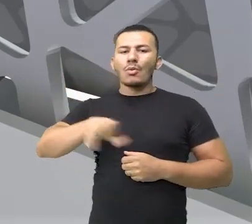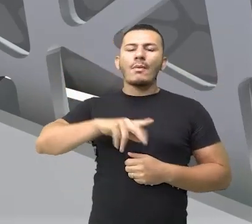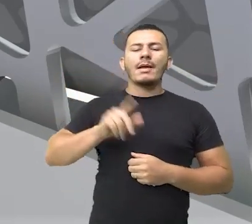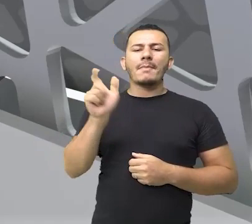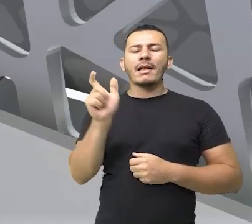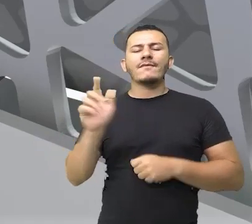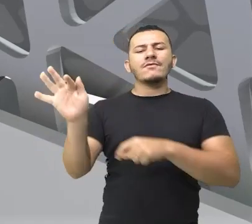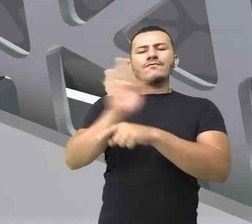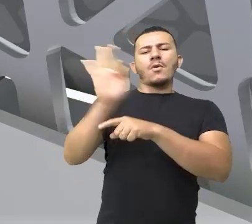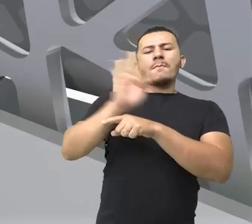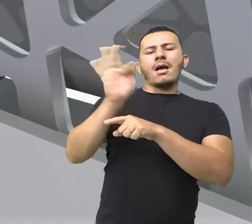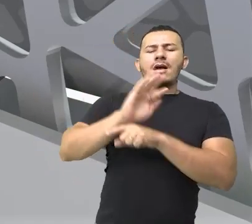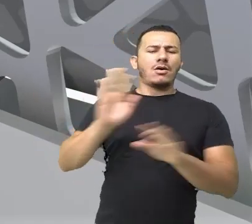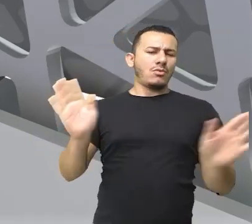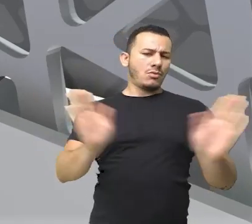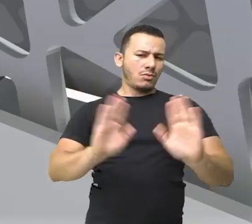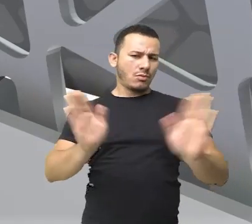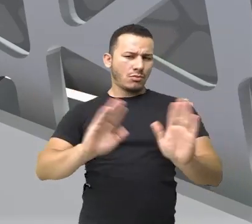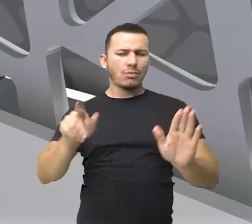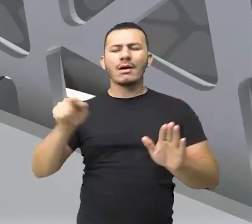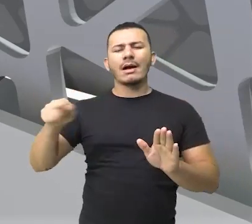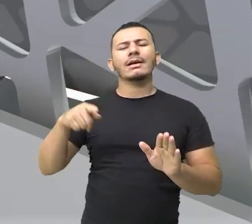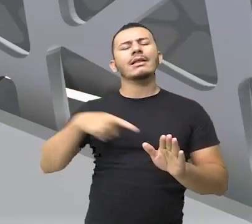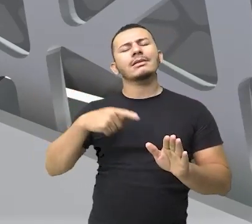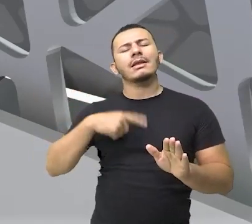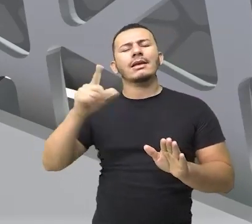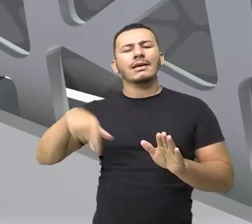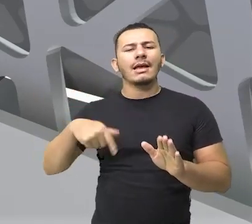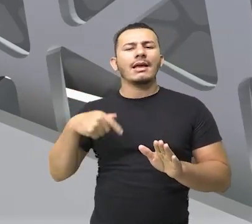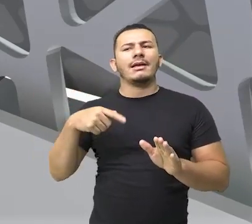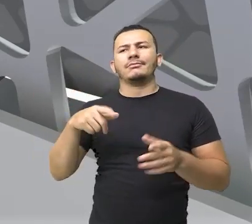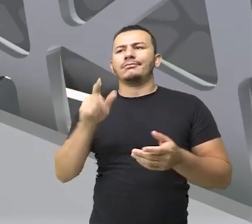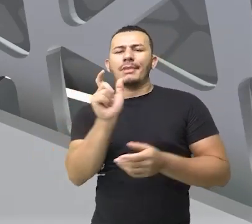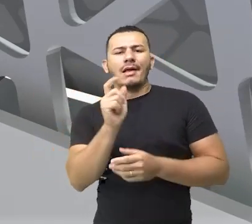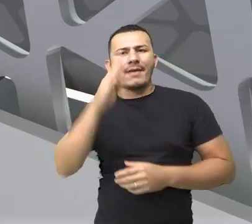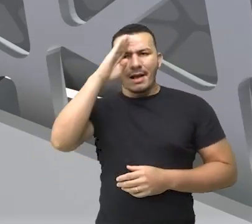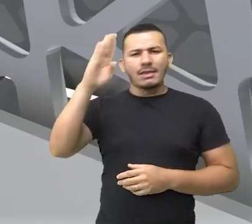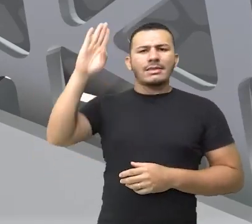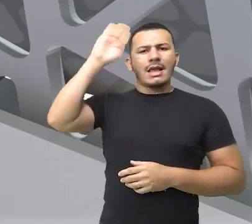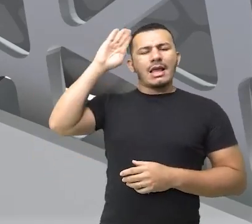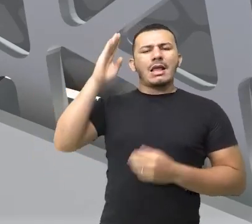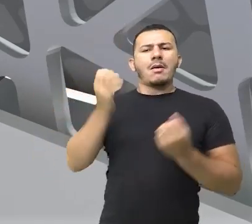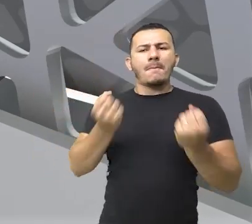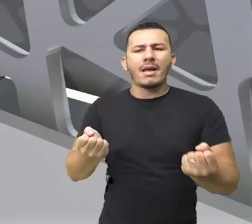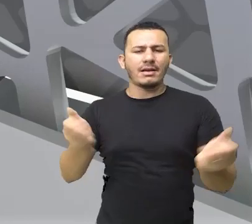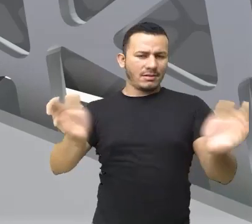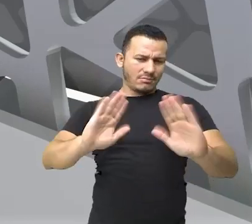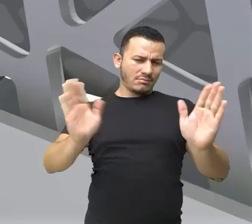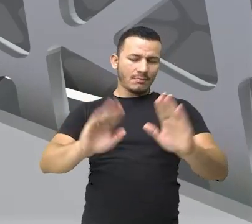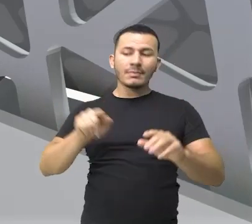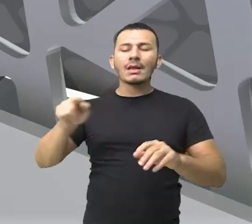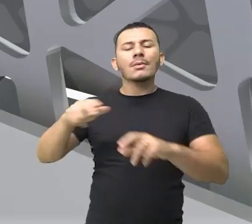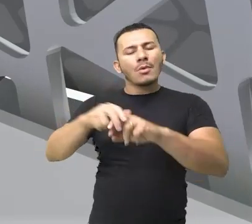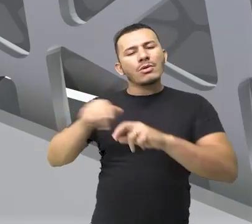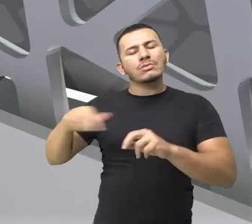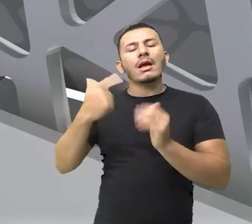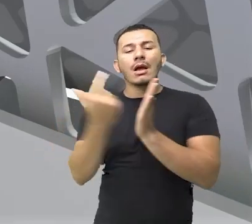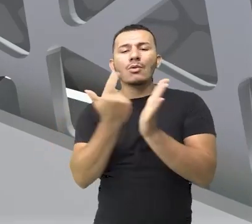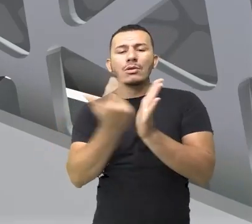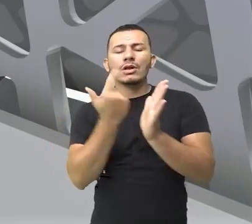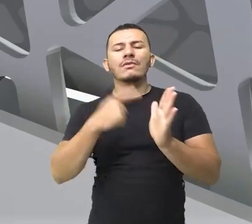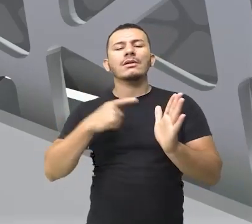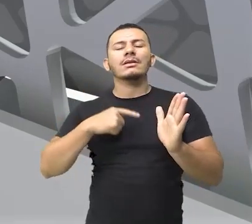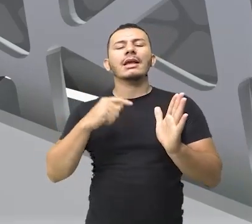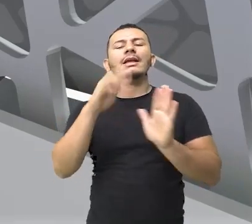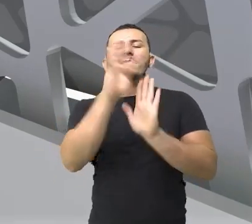muito técnicas, a gente não tem um vocabulário rebuscado, acadêmico, certo? Então, percebam que ele faz isso justamente pensando